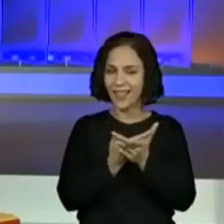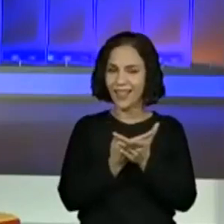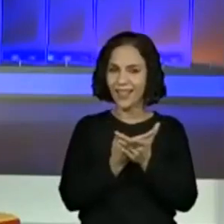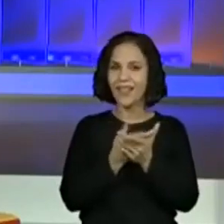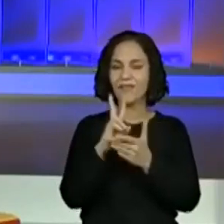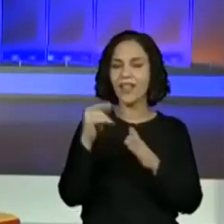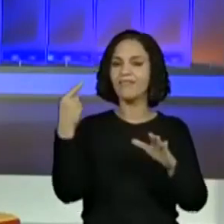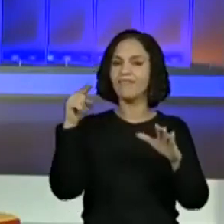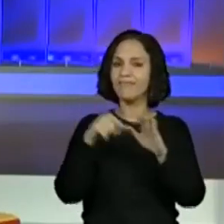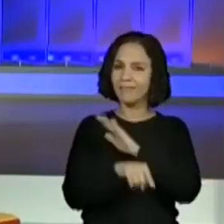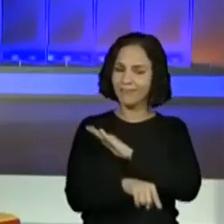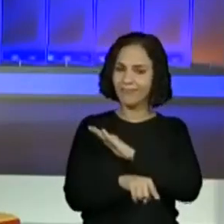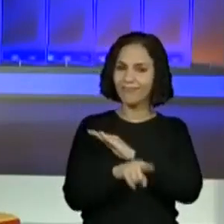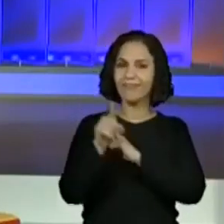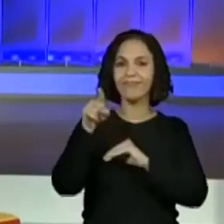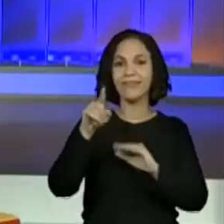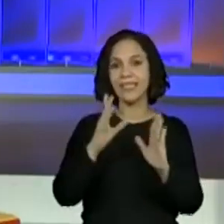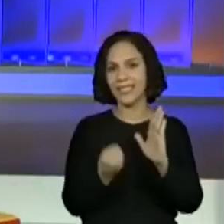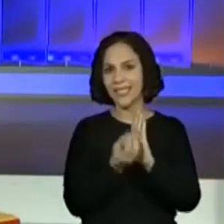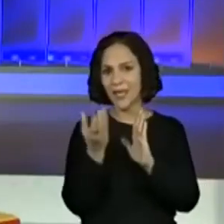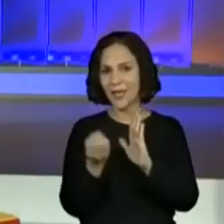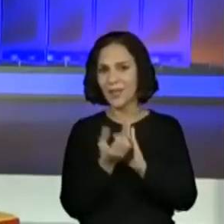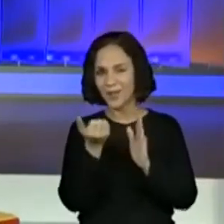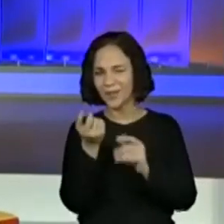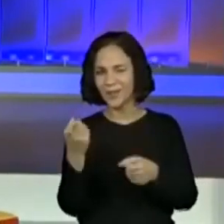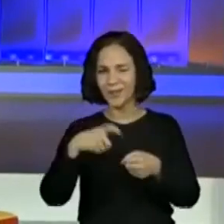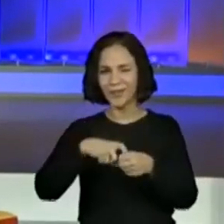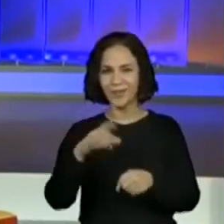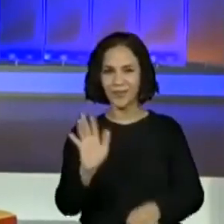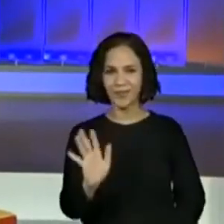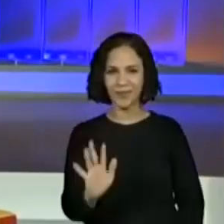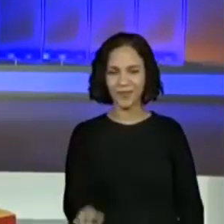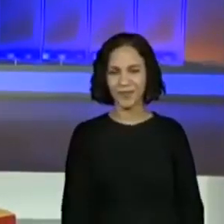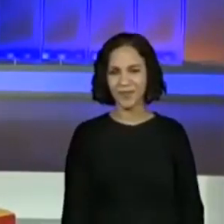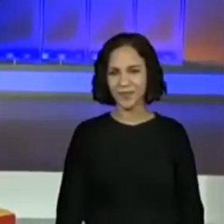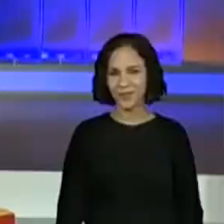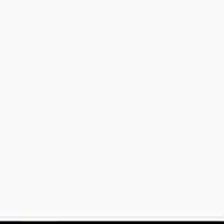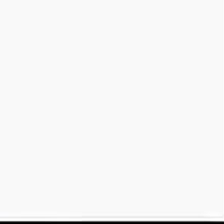aprofundarmos no sarau. Até já, pessoal. Tchau, tchau. Tchau,